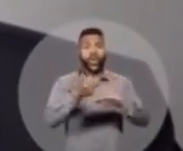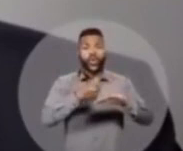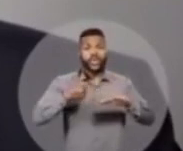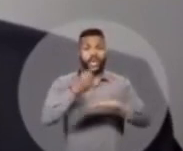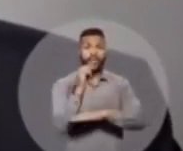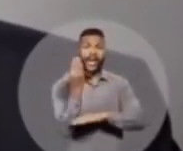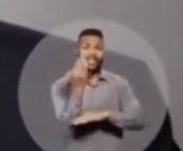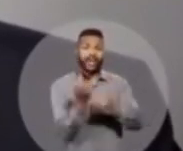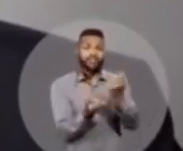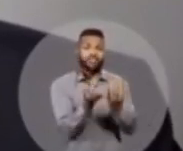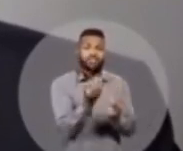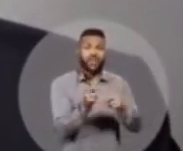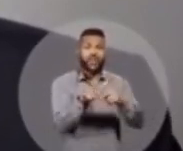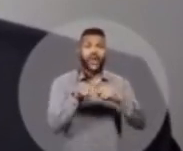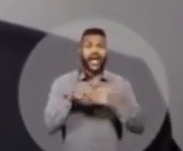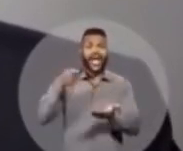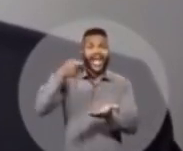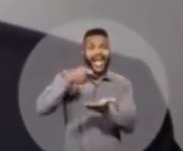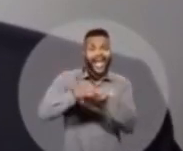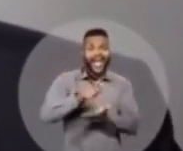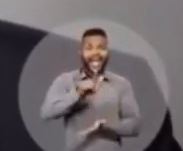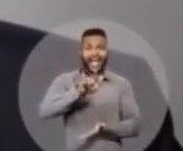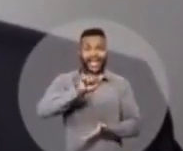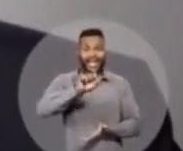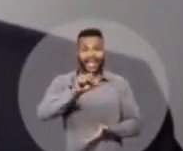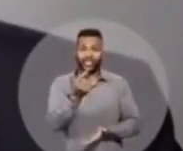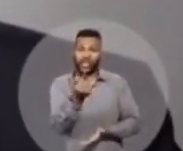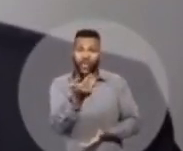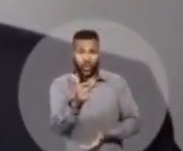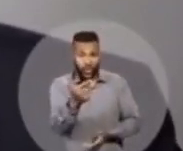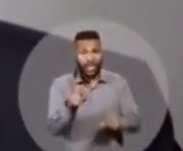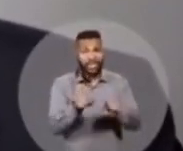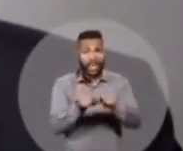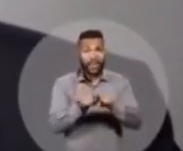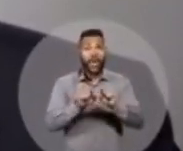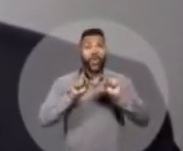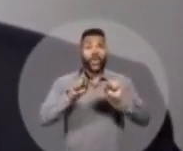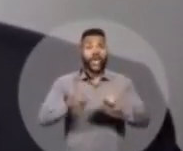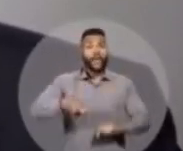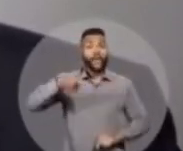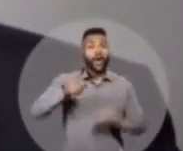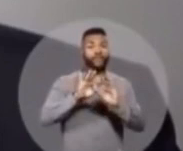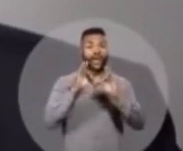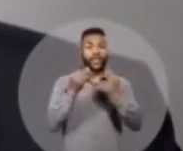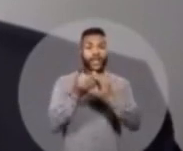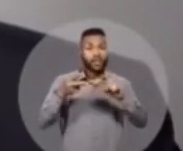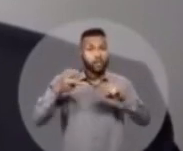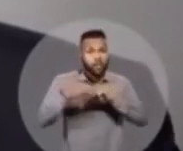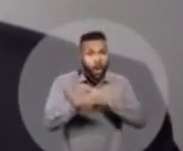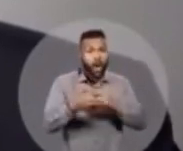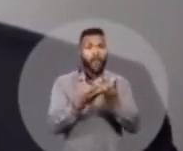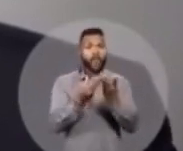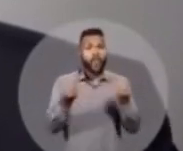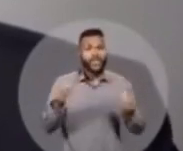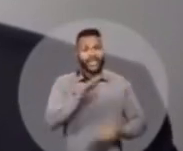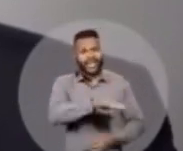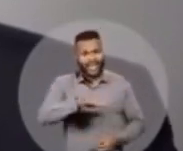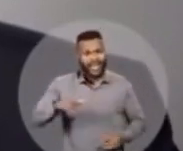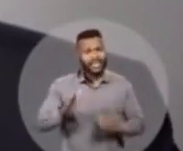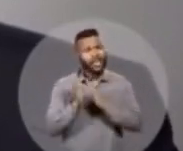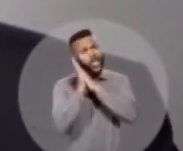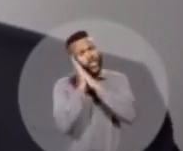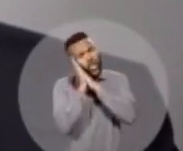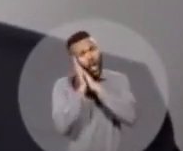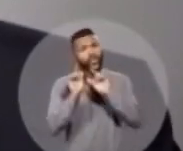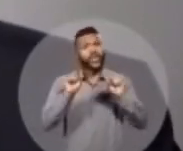lenha porque não podem mais comprar gás. Como se não bastasse, cortam o Bolsa Família. Hoje, milhares de crianças